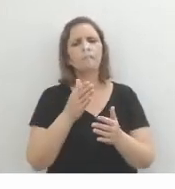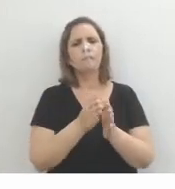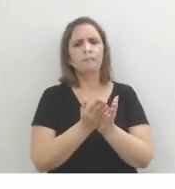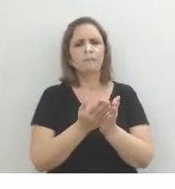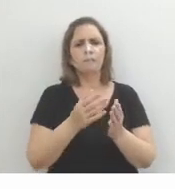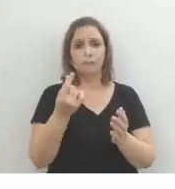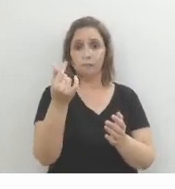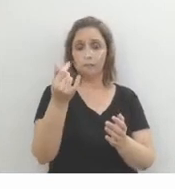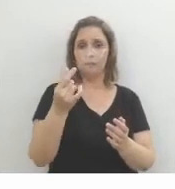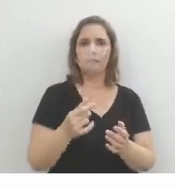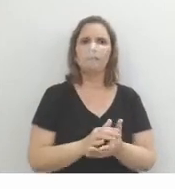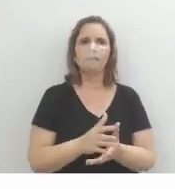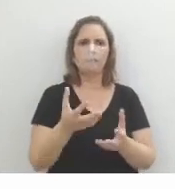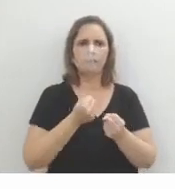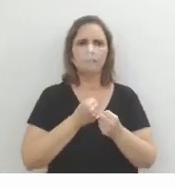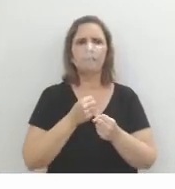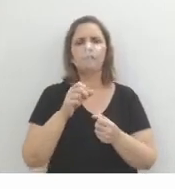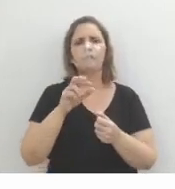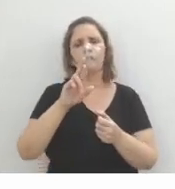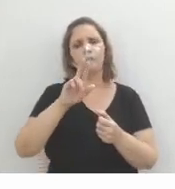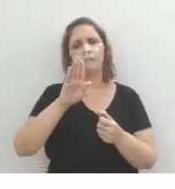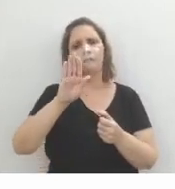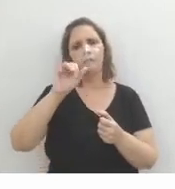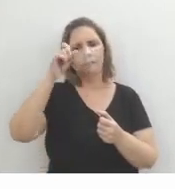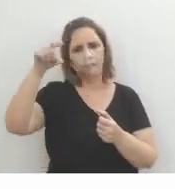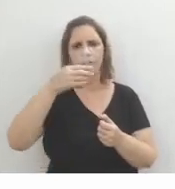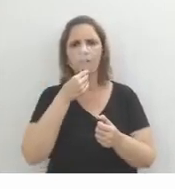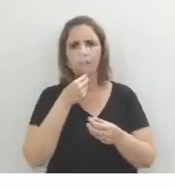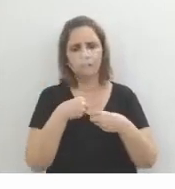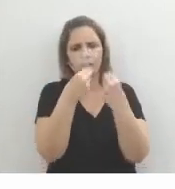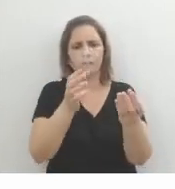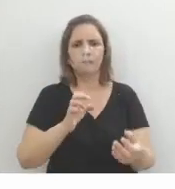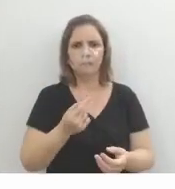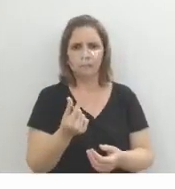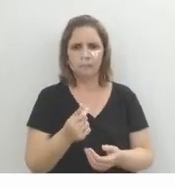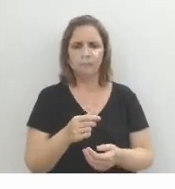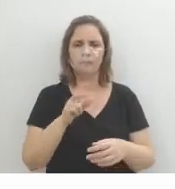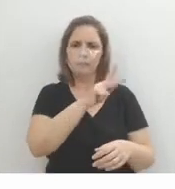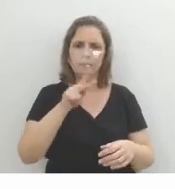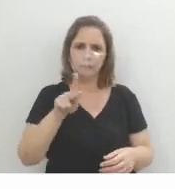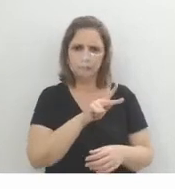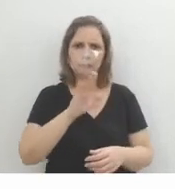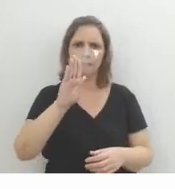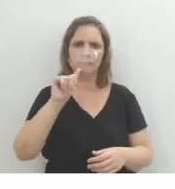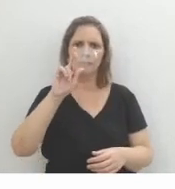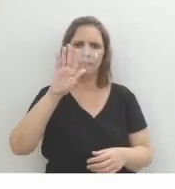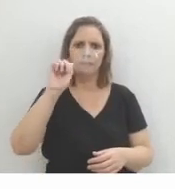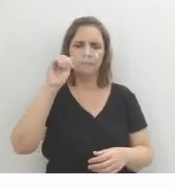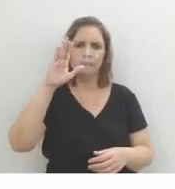a fortuna herdada por ele foi deixada para seu amigo Rubião, que era o professor de Barbacena, cidade onde